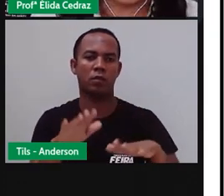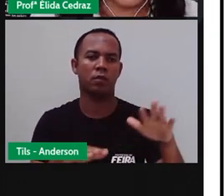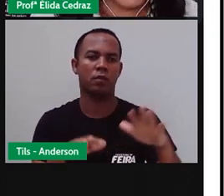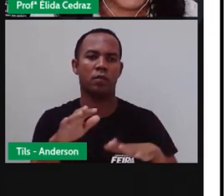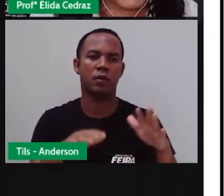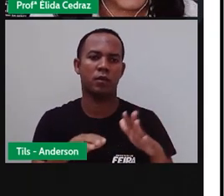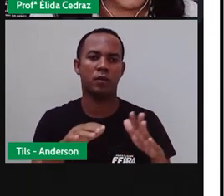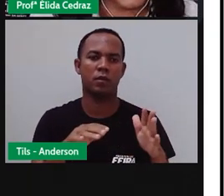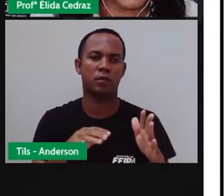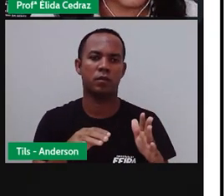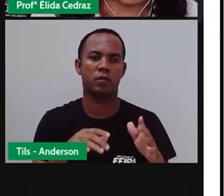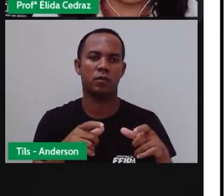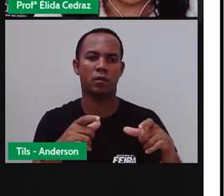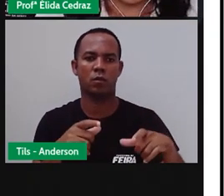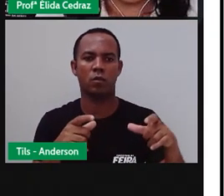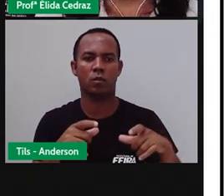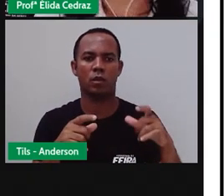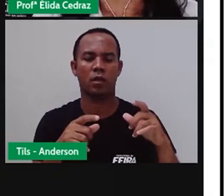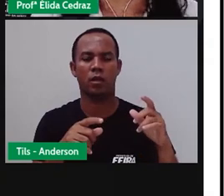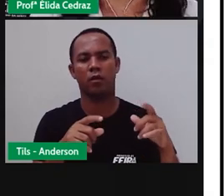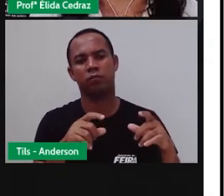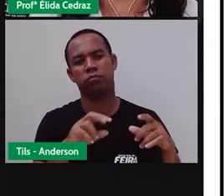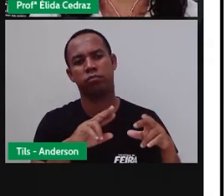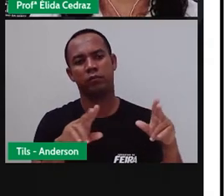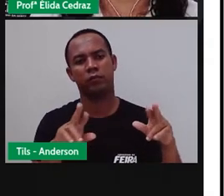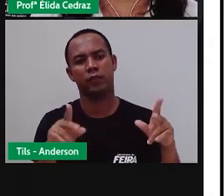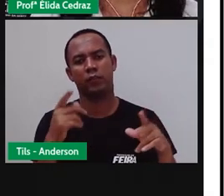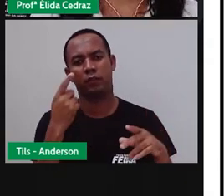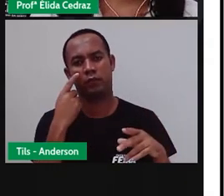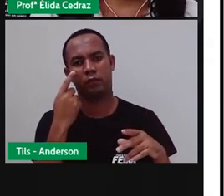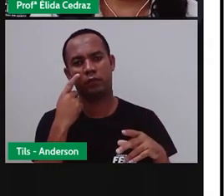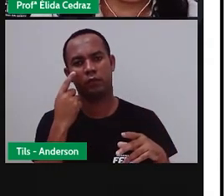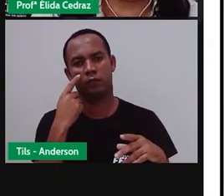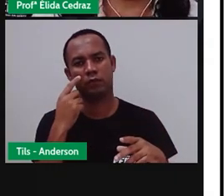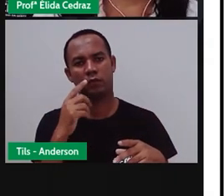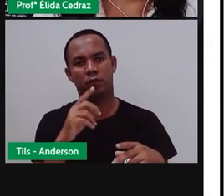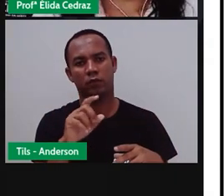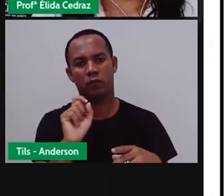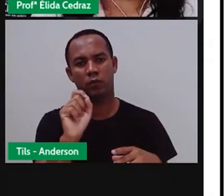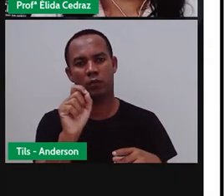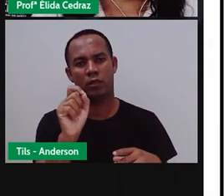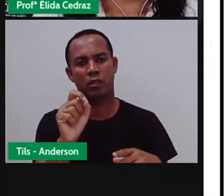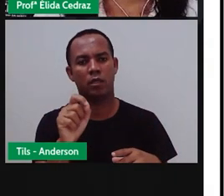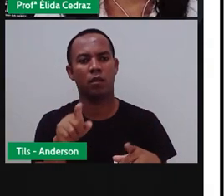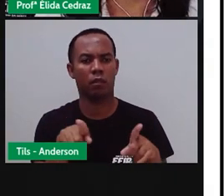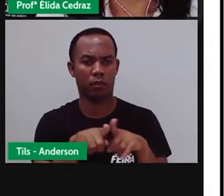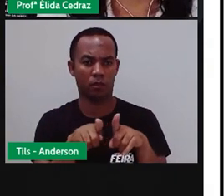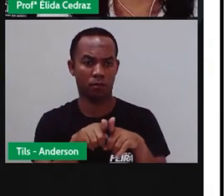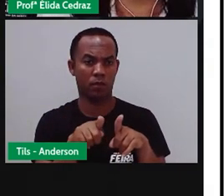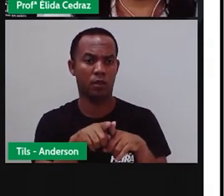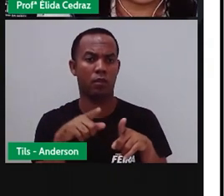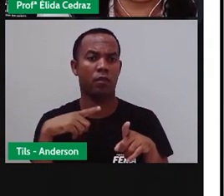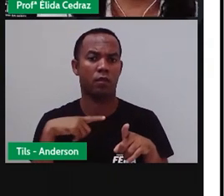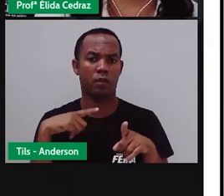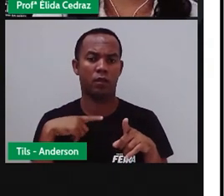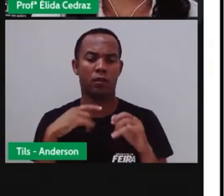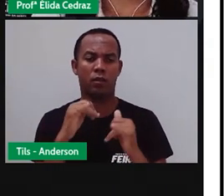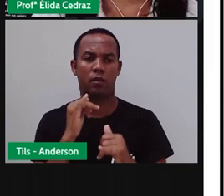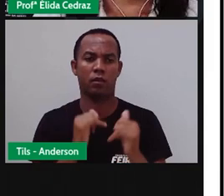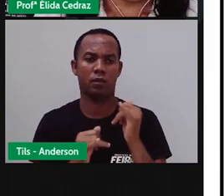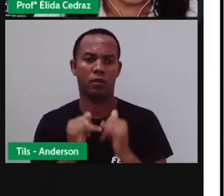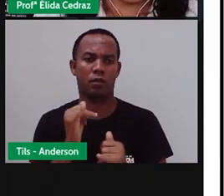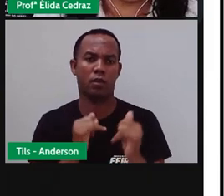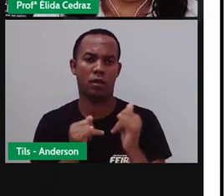Mas esse aqui e esse, eles estão disponíveis na internet, nos sites